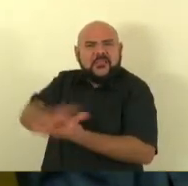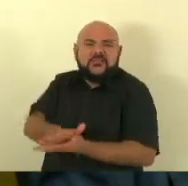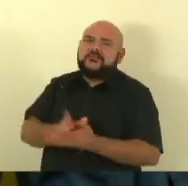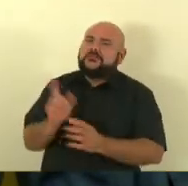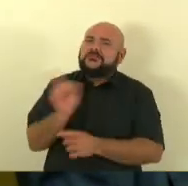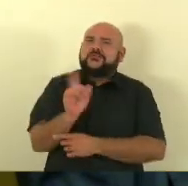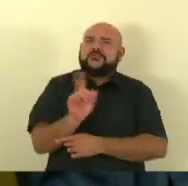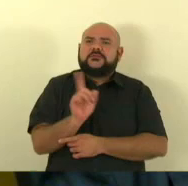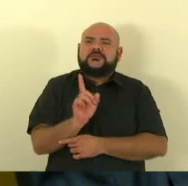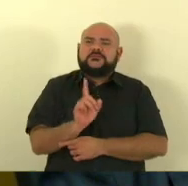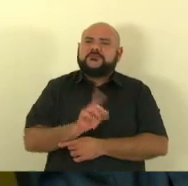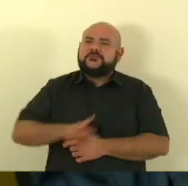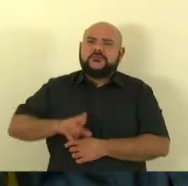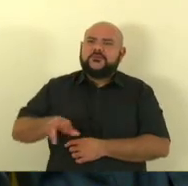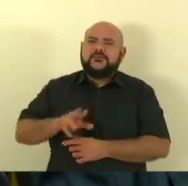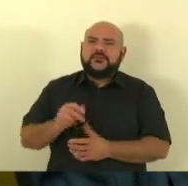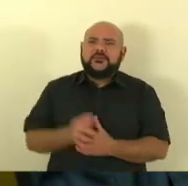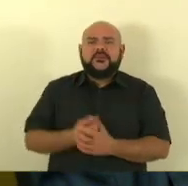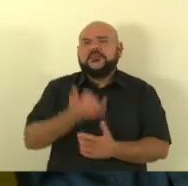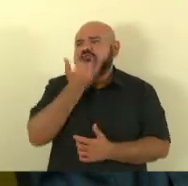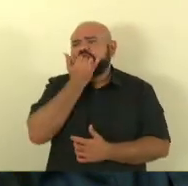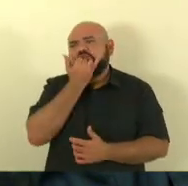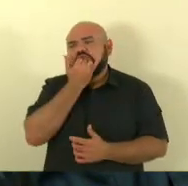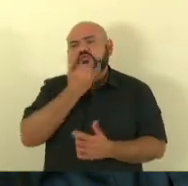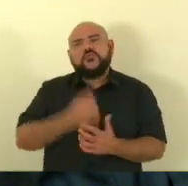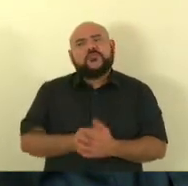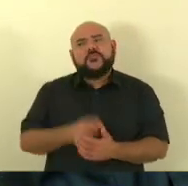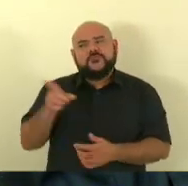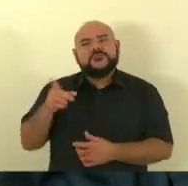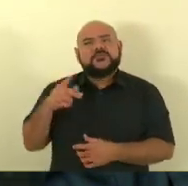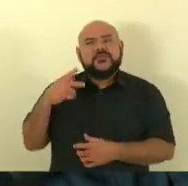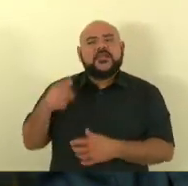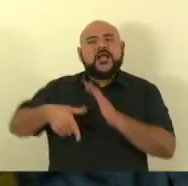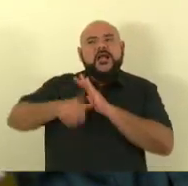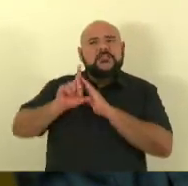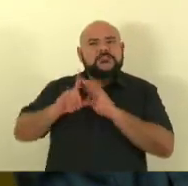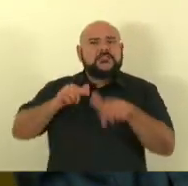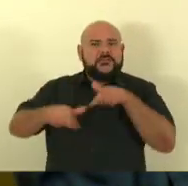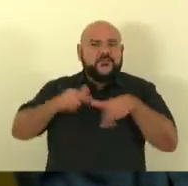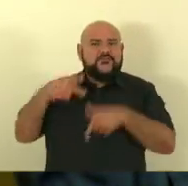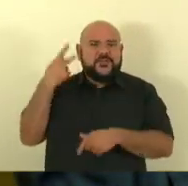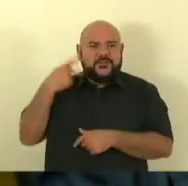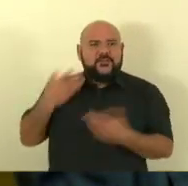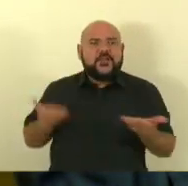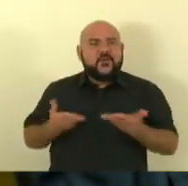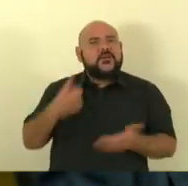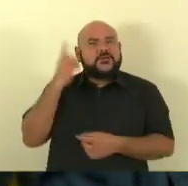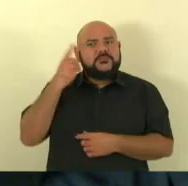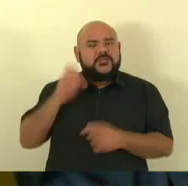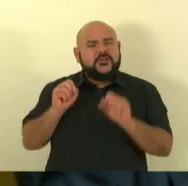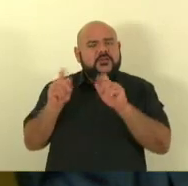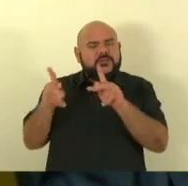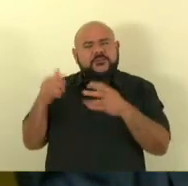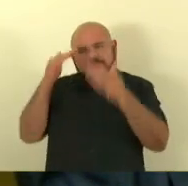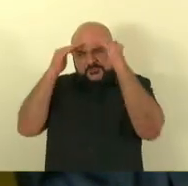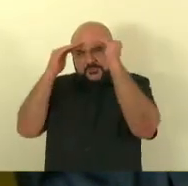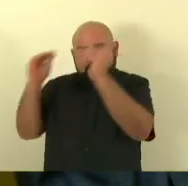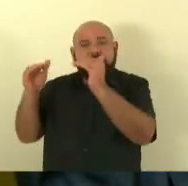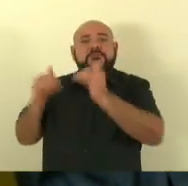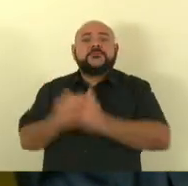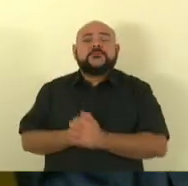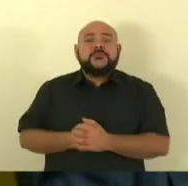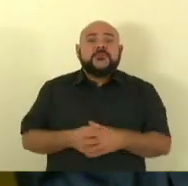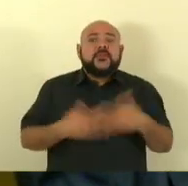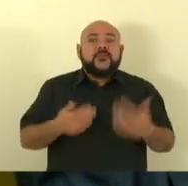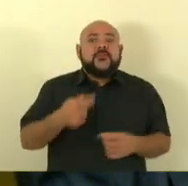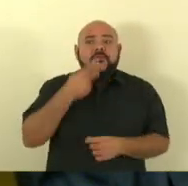funciona a senhora fez isso como era vereadora em Vitória aqui comigo é uma brincadeira diferente então assim eu falei ali vou repetir fanfarrona no sentido de